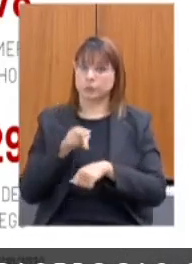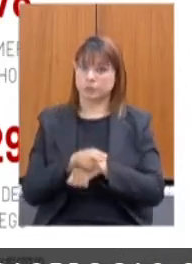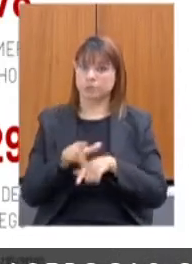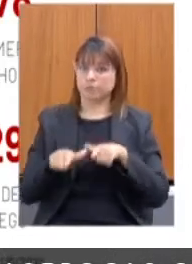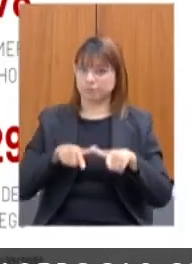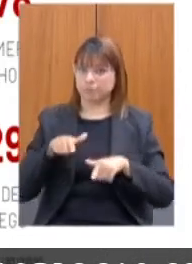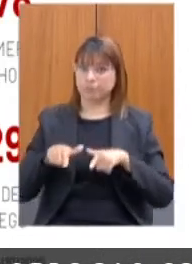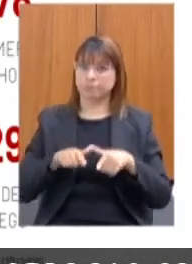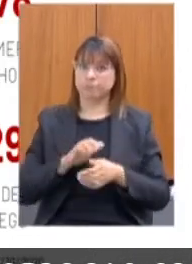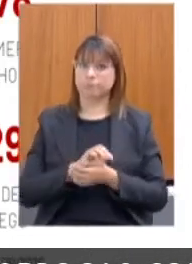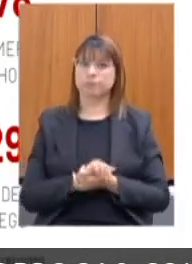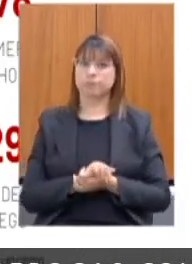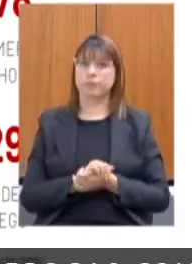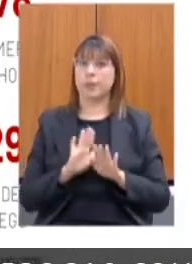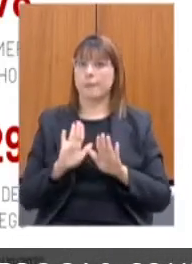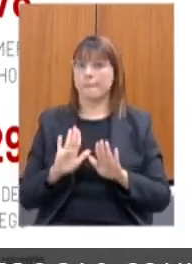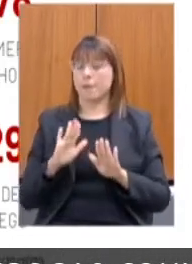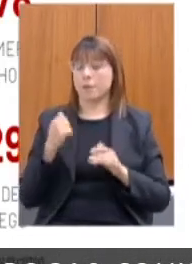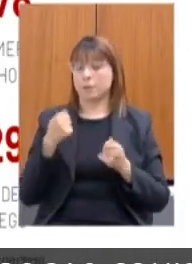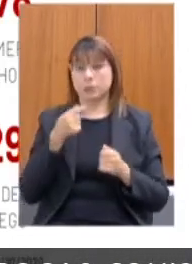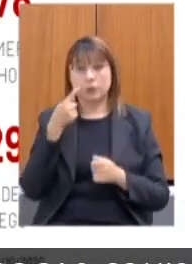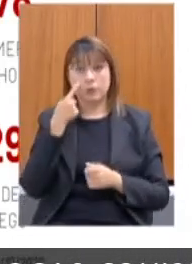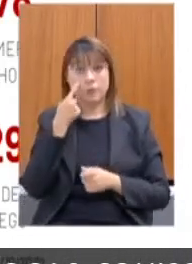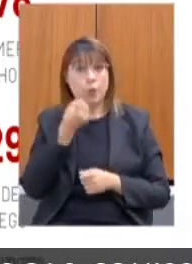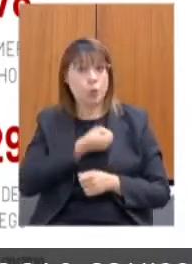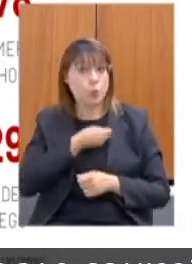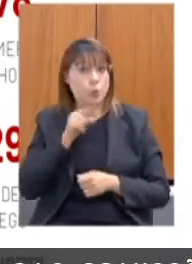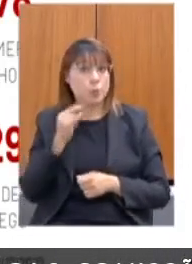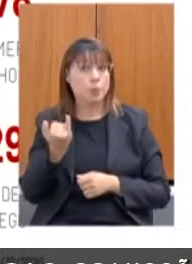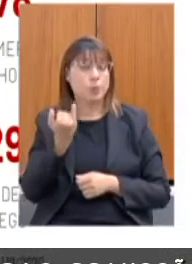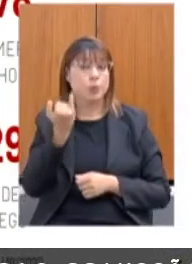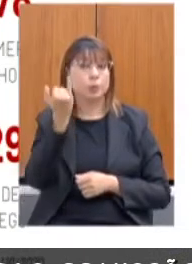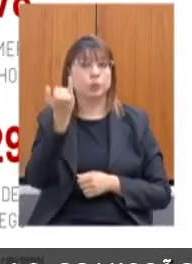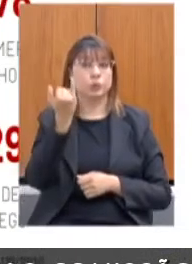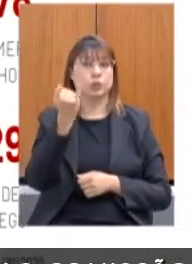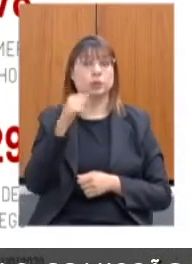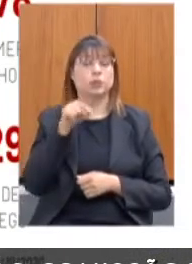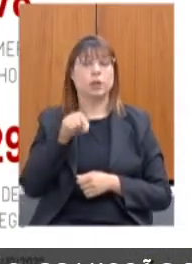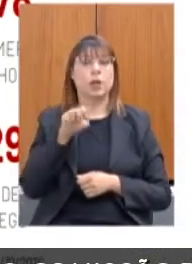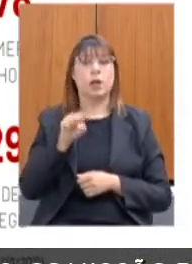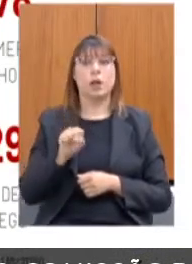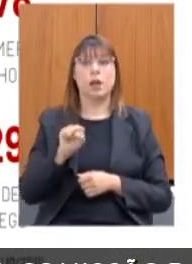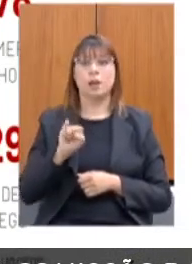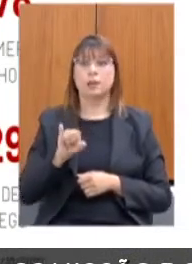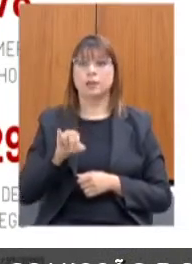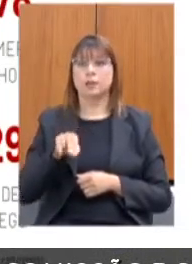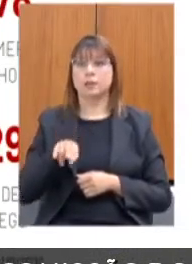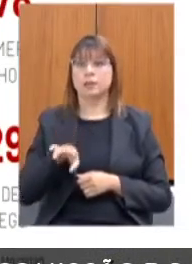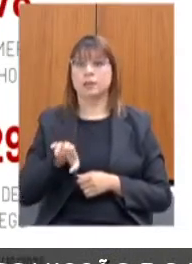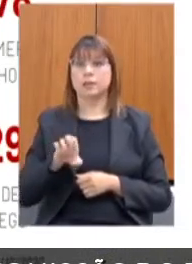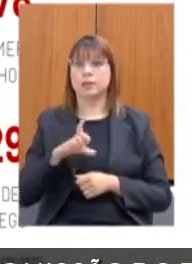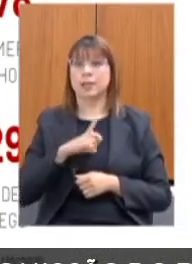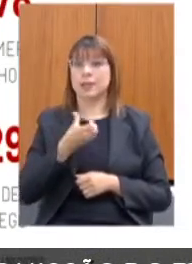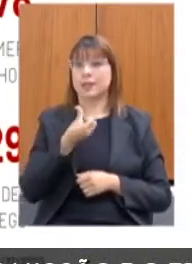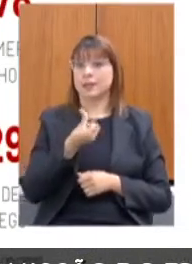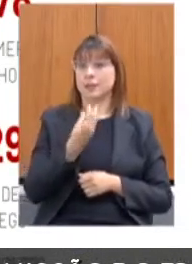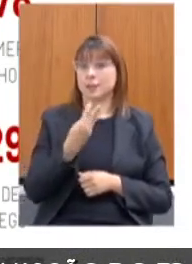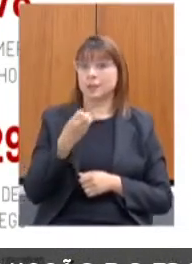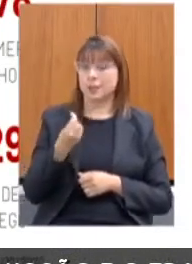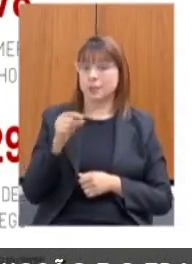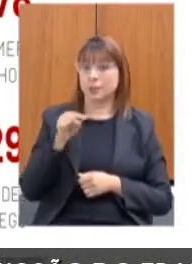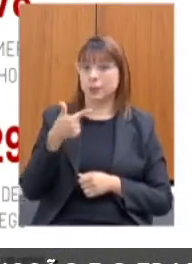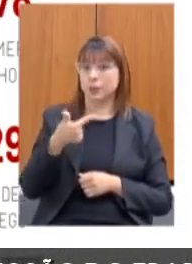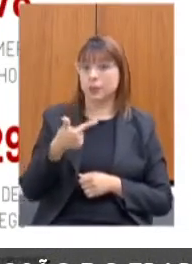Agora, queria dar destaque para esse número. Que o CINE teve 636